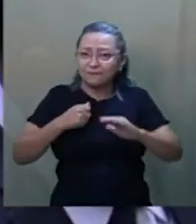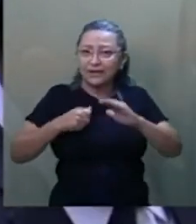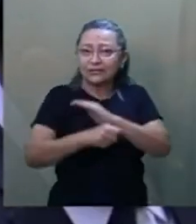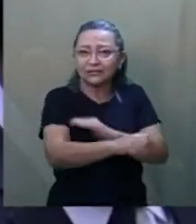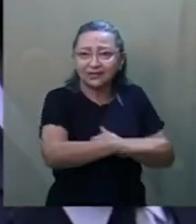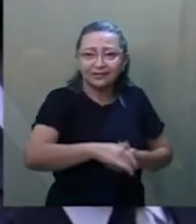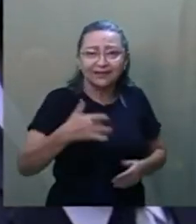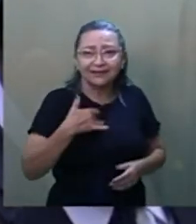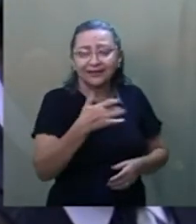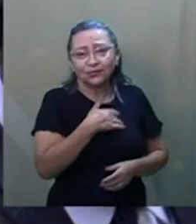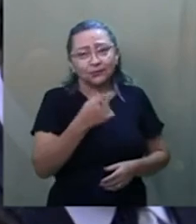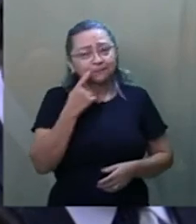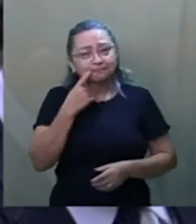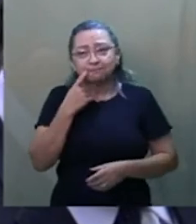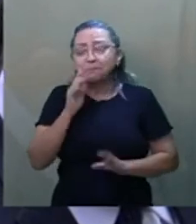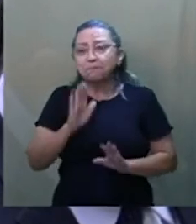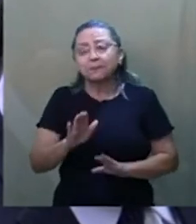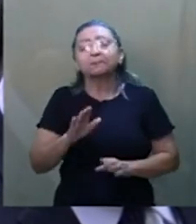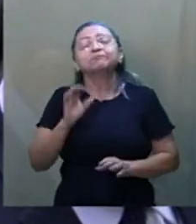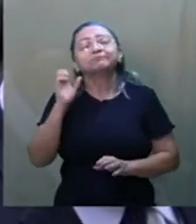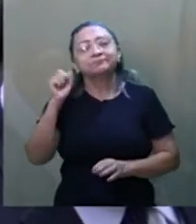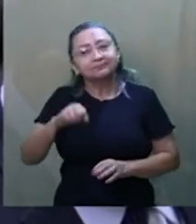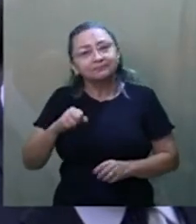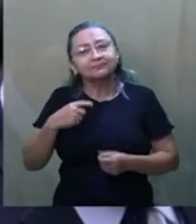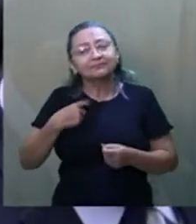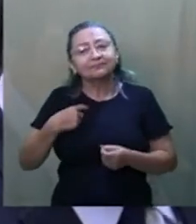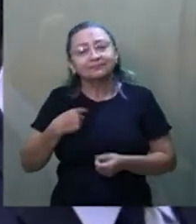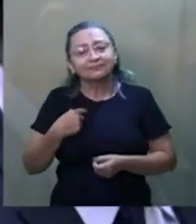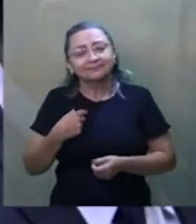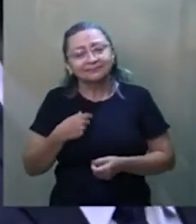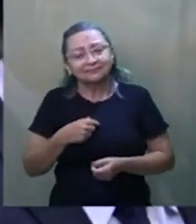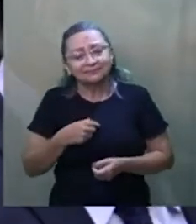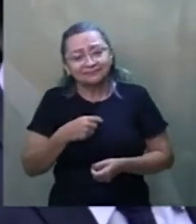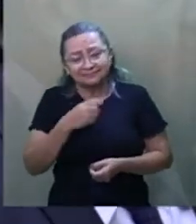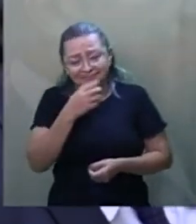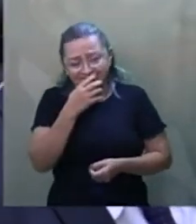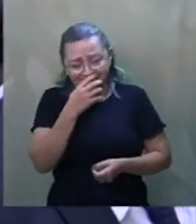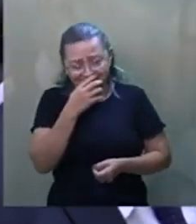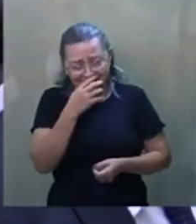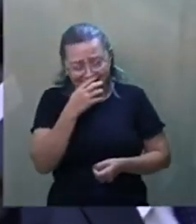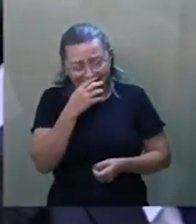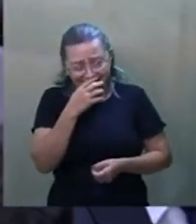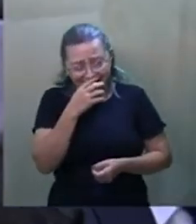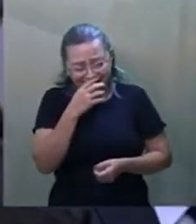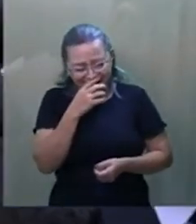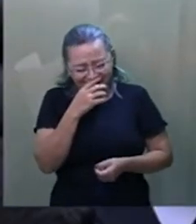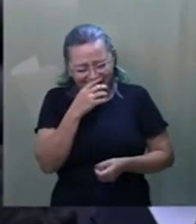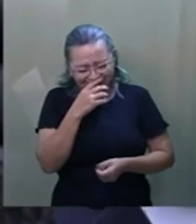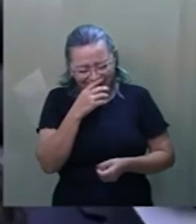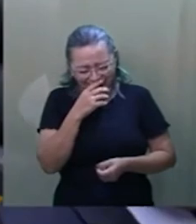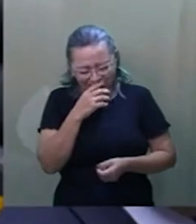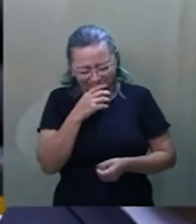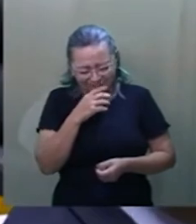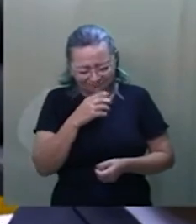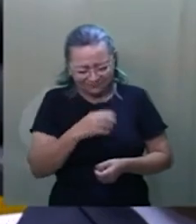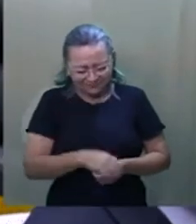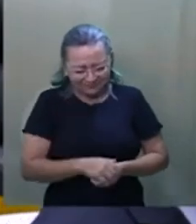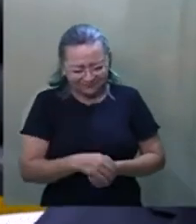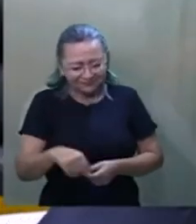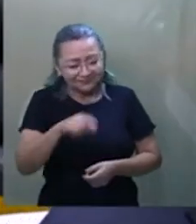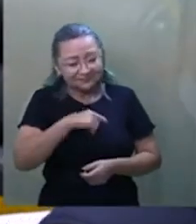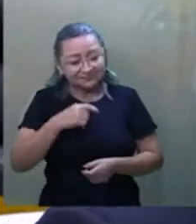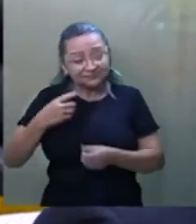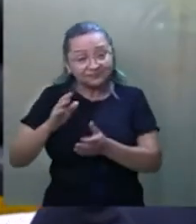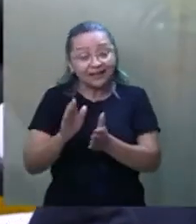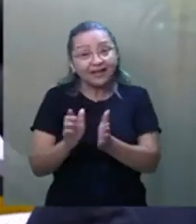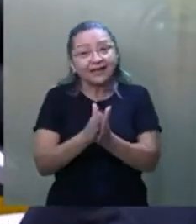investindo, de fato, na ponta, mas sim está sendo, como diz a matéria do jornalista Breno Pires, a quem parabenizo da revista P.O